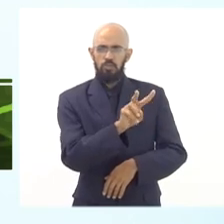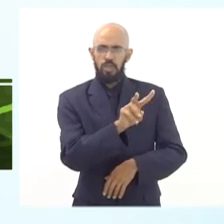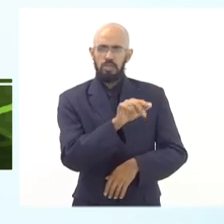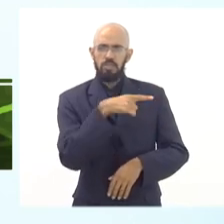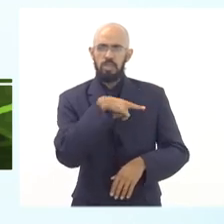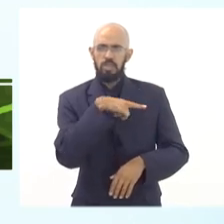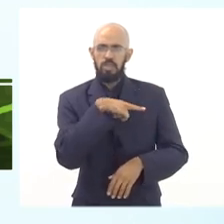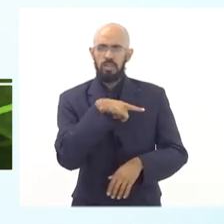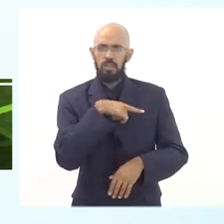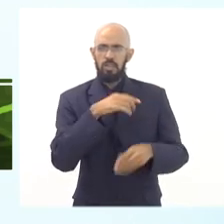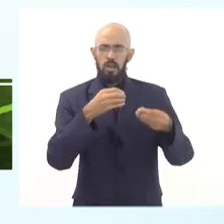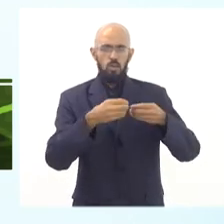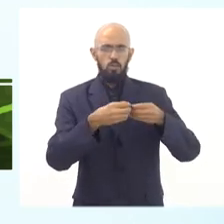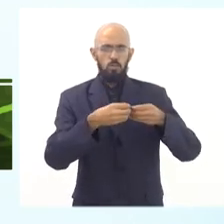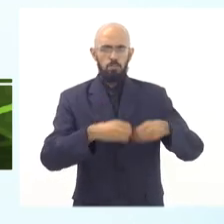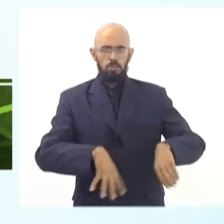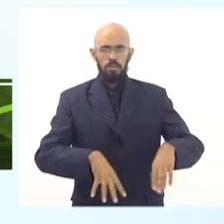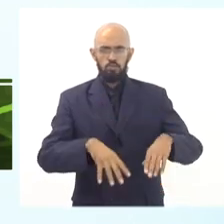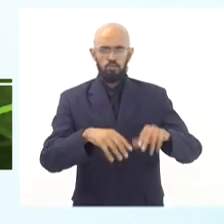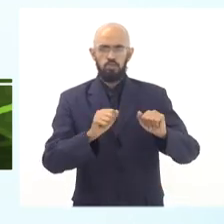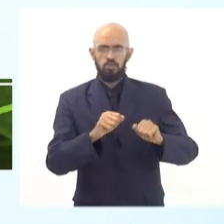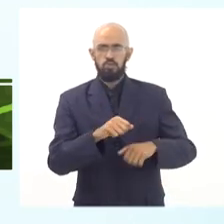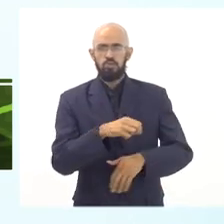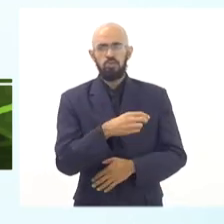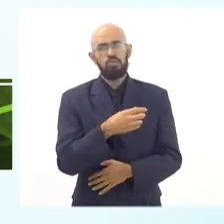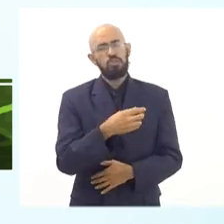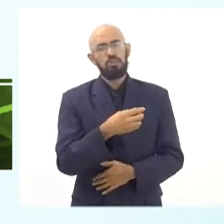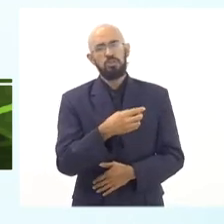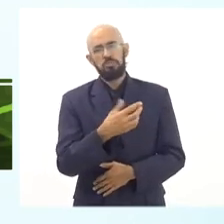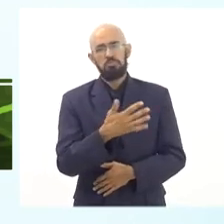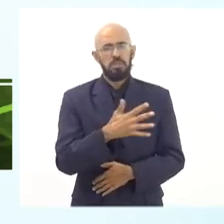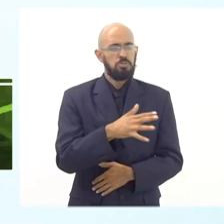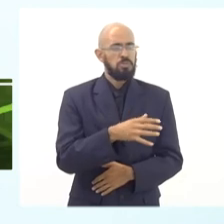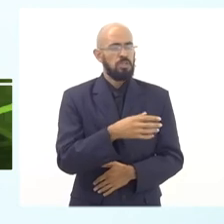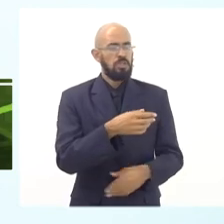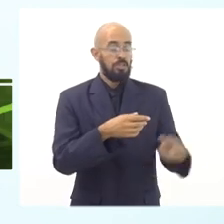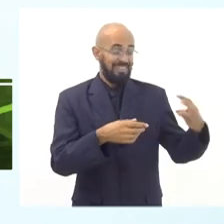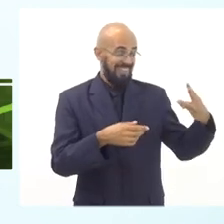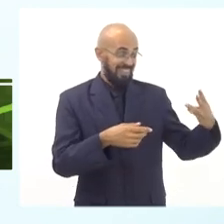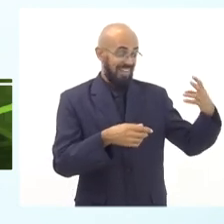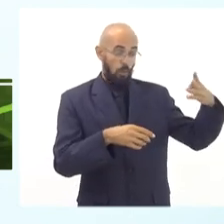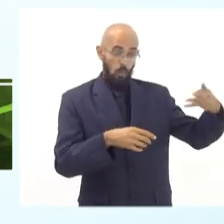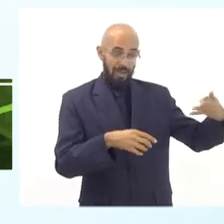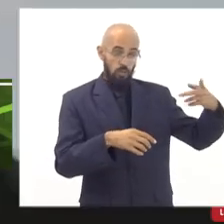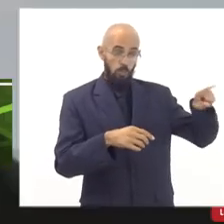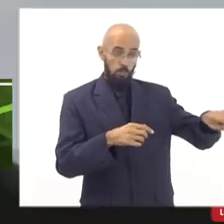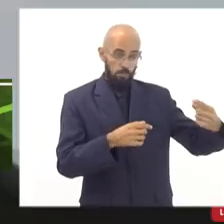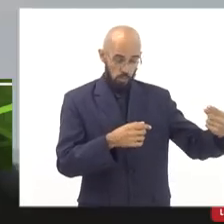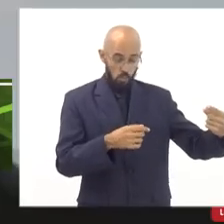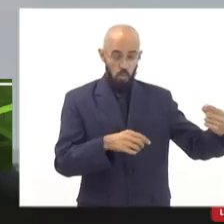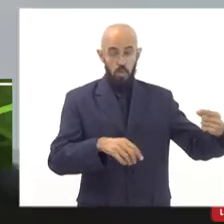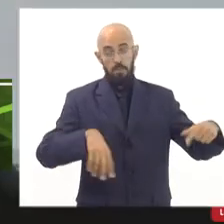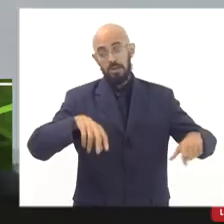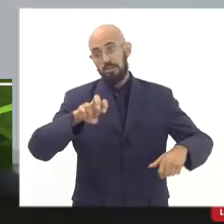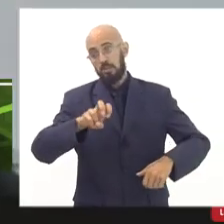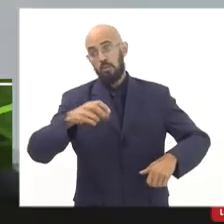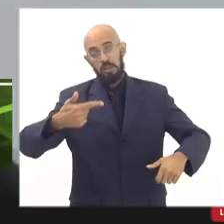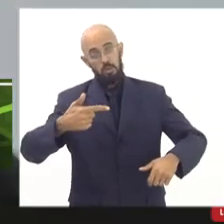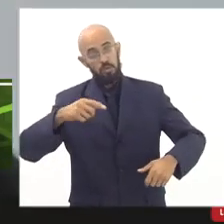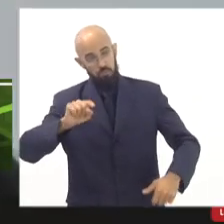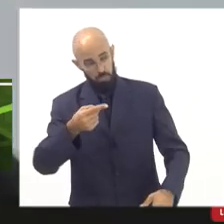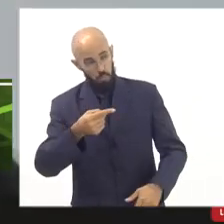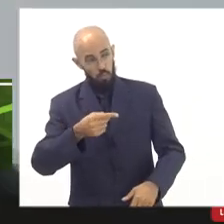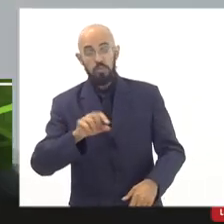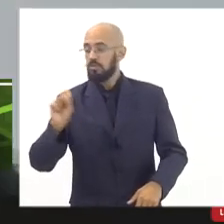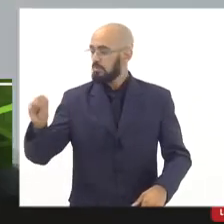defasagem para cumprir o cardápio de 34 para 52 mil reais. Exatamente. Sem deixar resquita de verbas